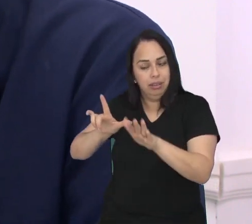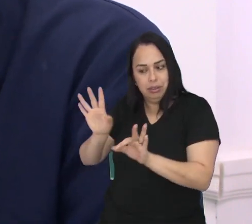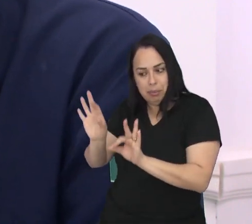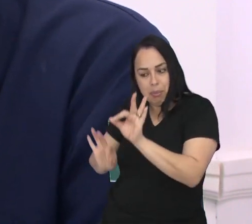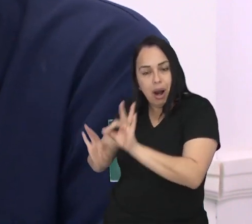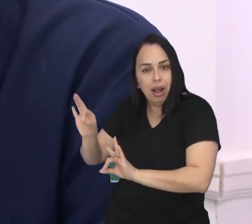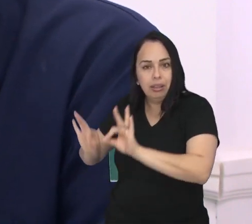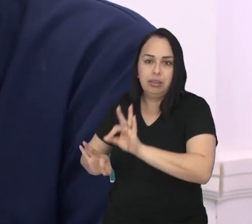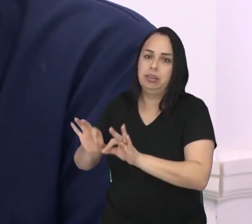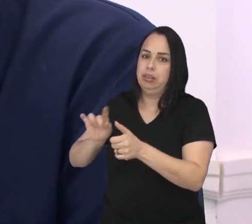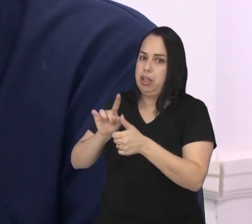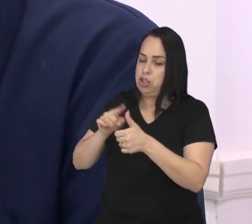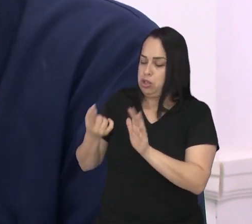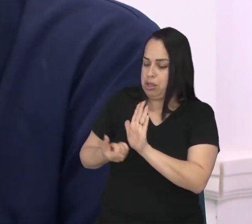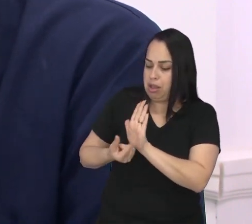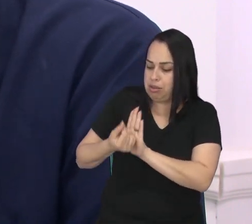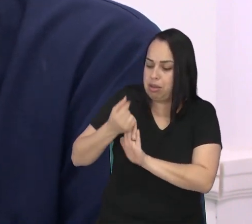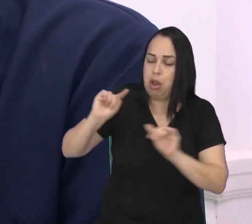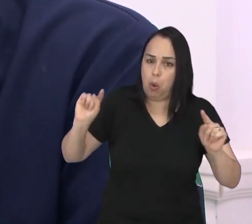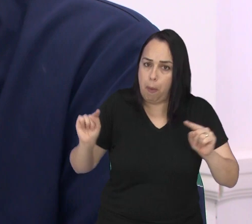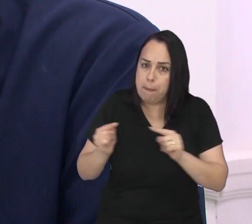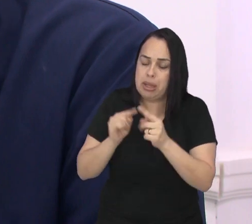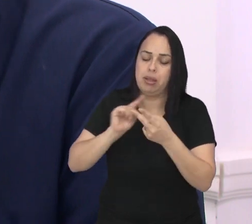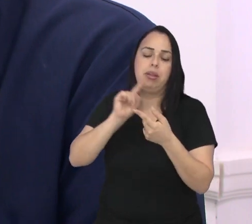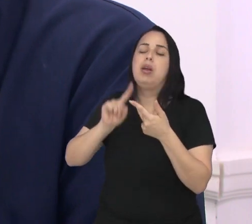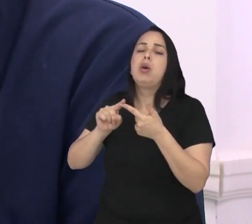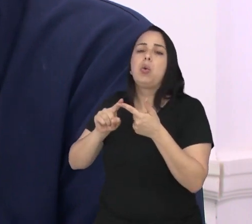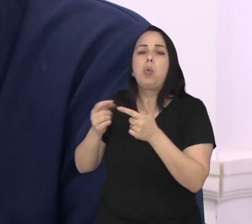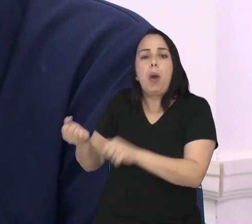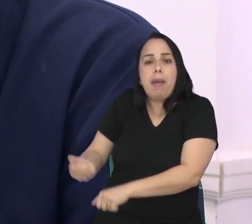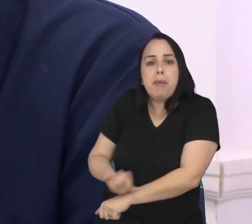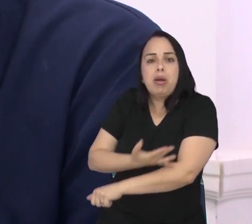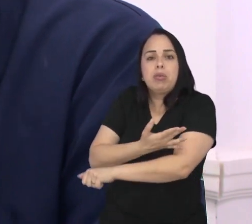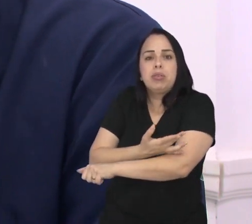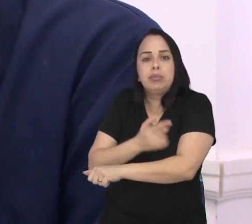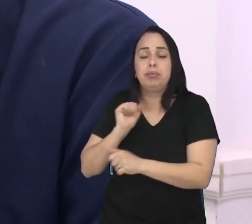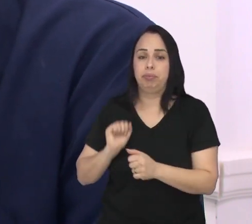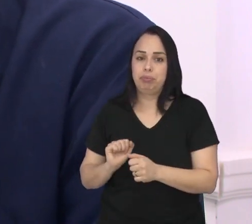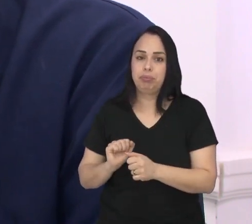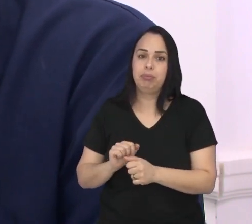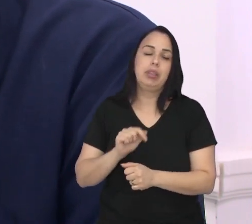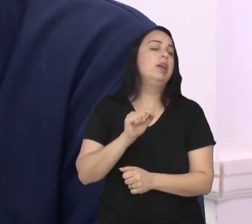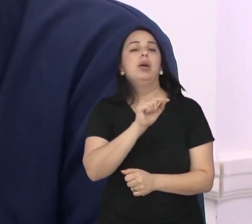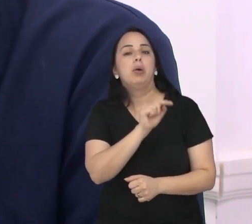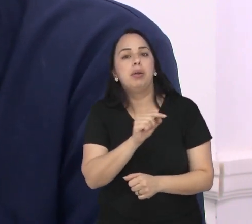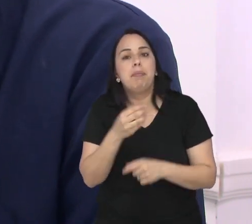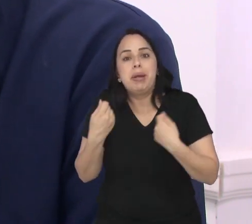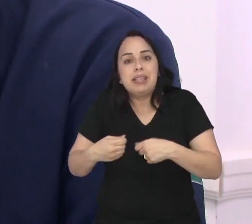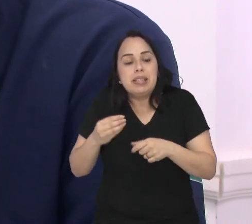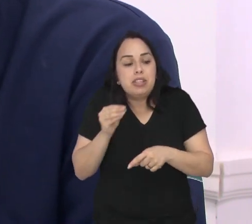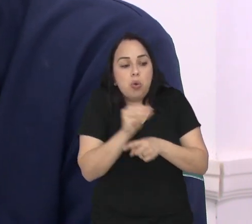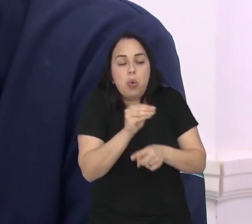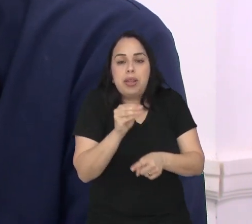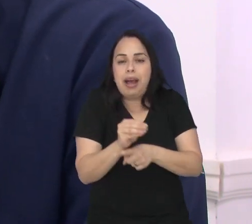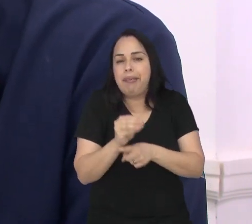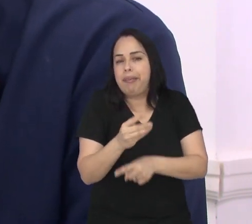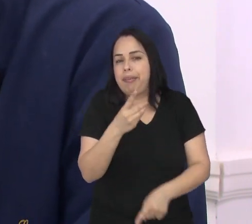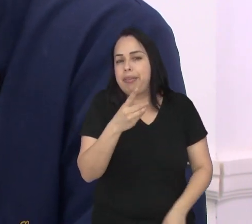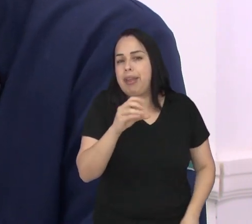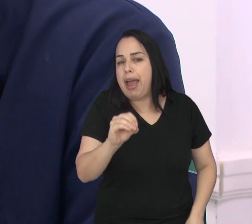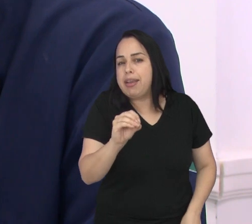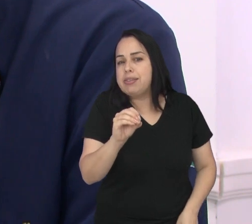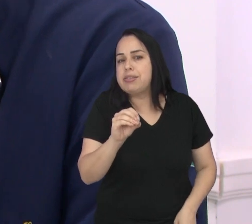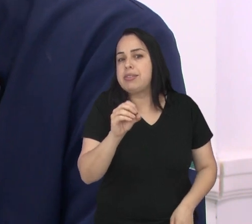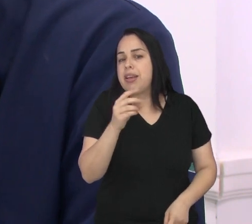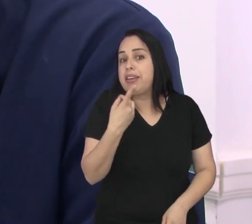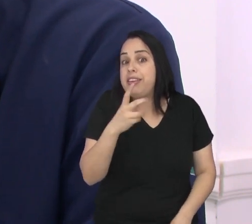ter um planejamento, tá? Planejamento financeiro, planejamento emocional. Quanto tempo que esse animal demanda de atenção, em média